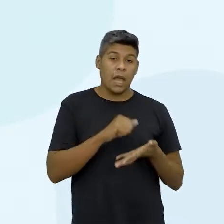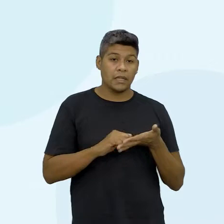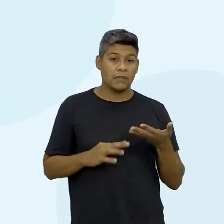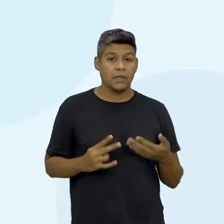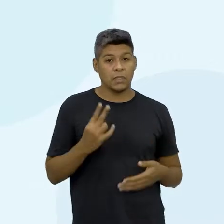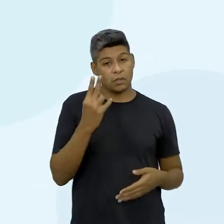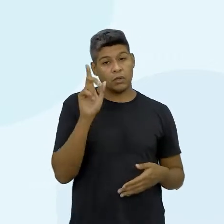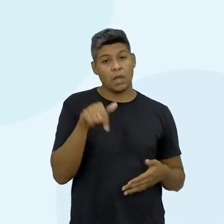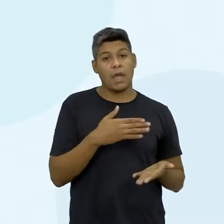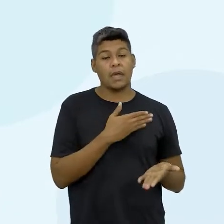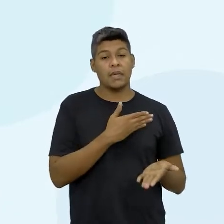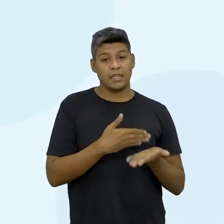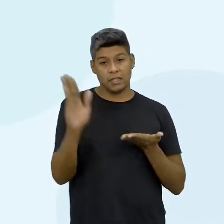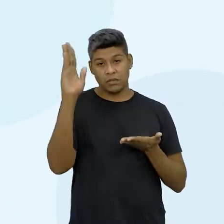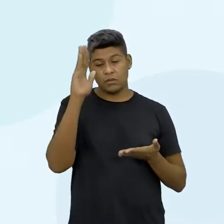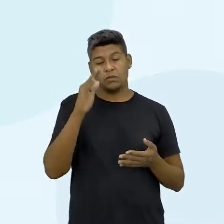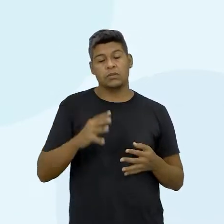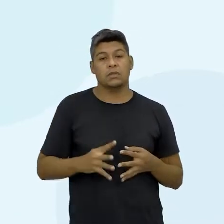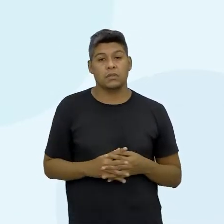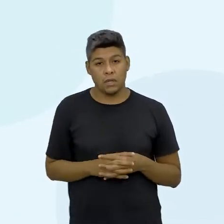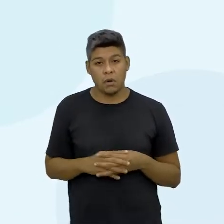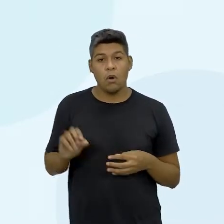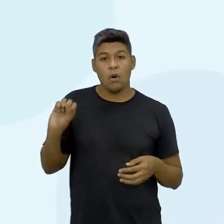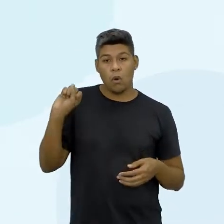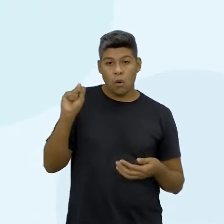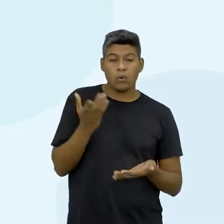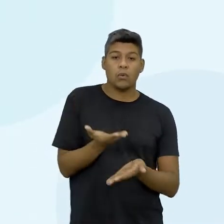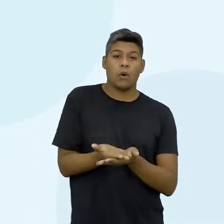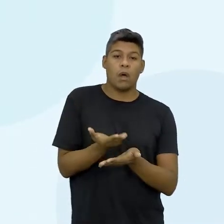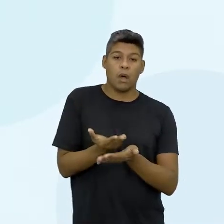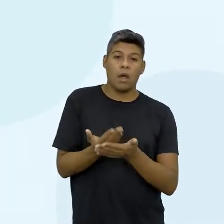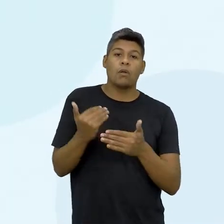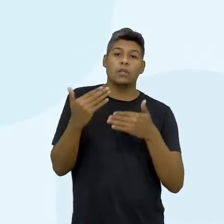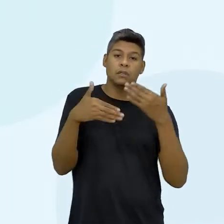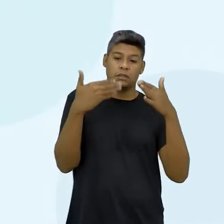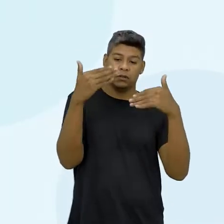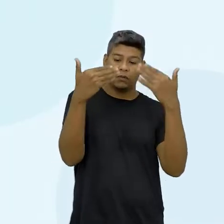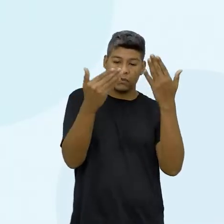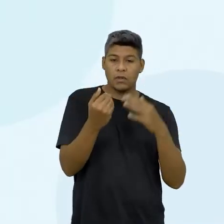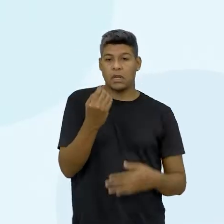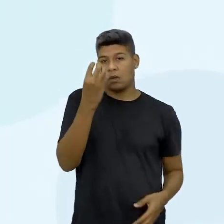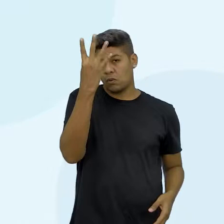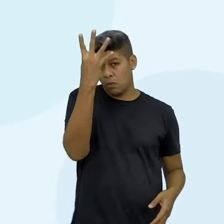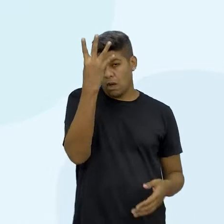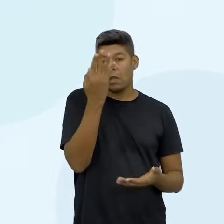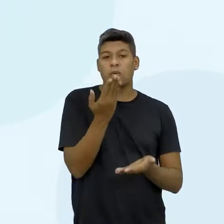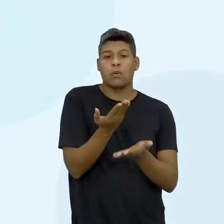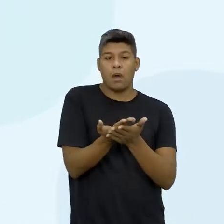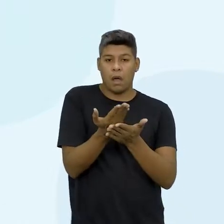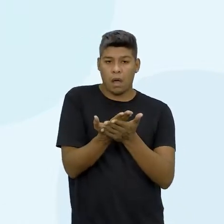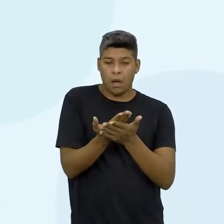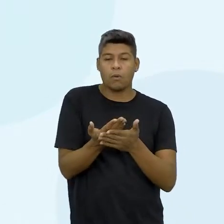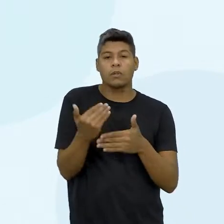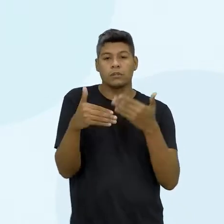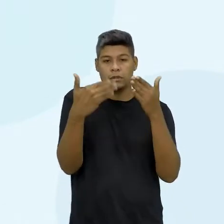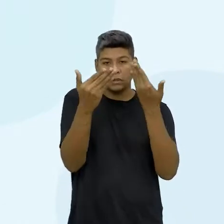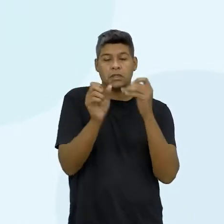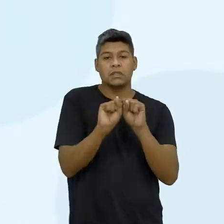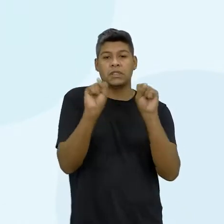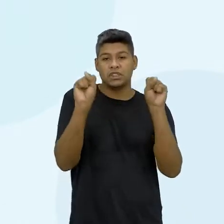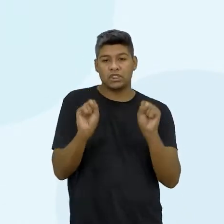2, a introdução, oito aulas, desenvolvimento, quatro aulas e